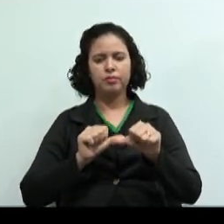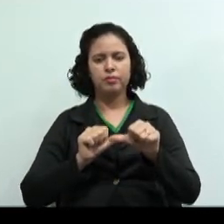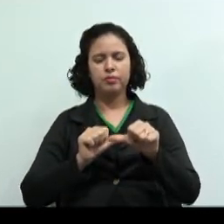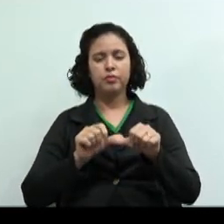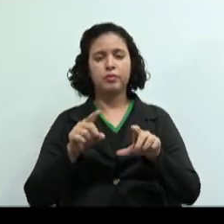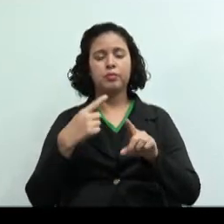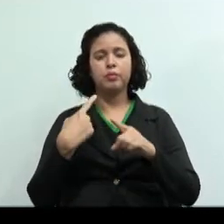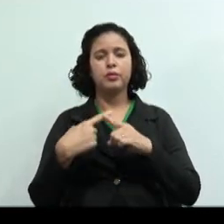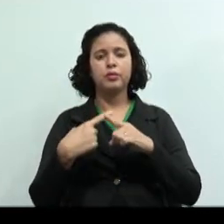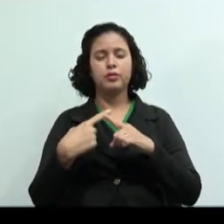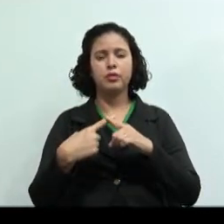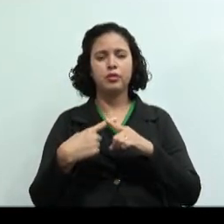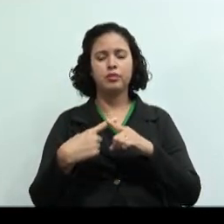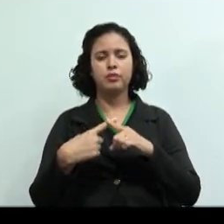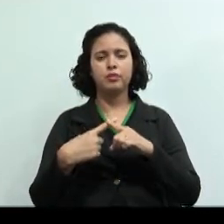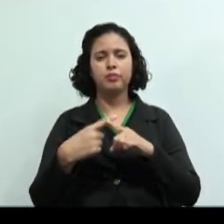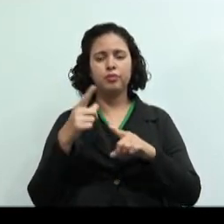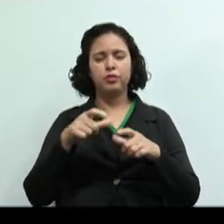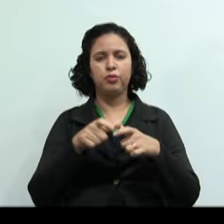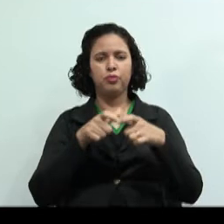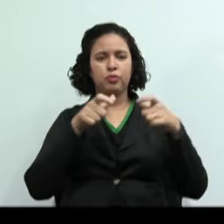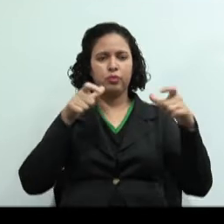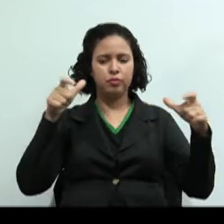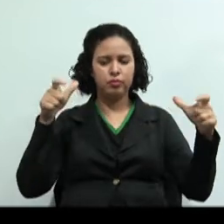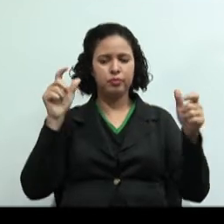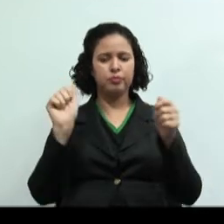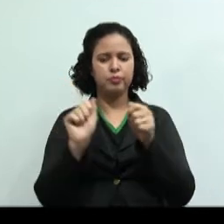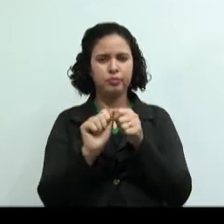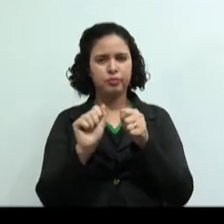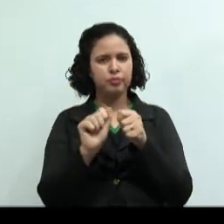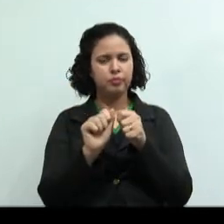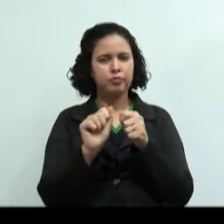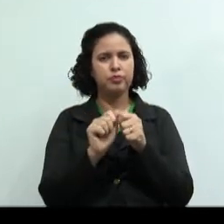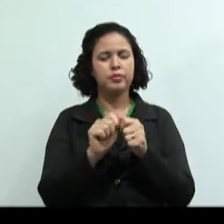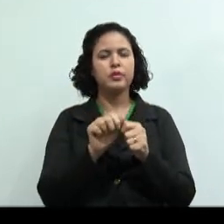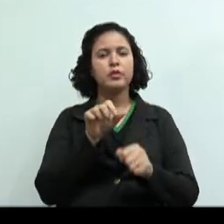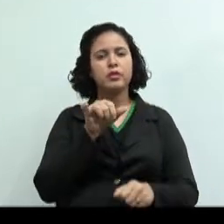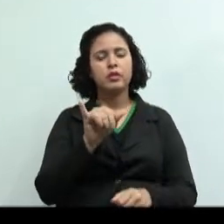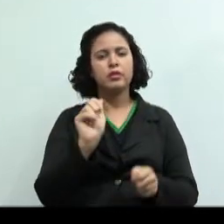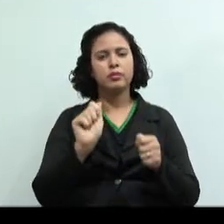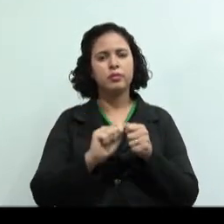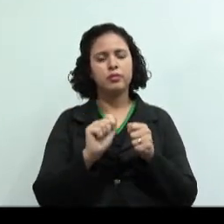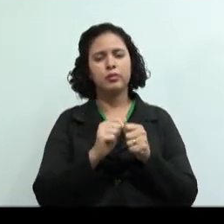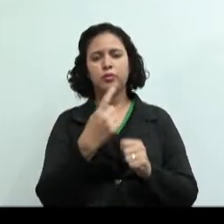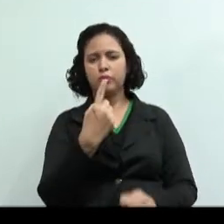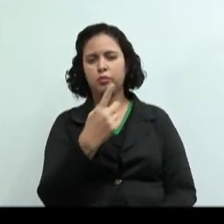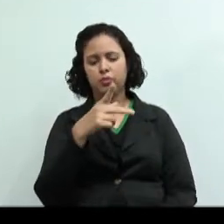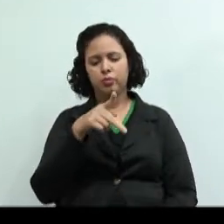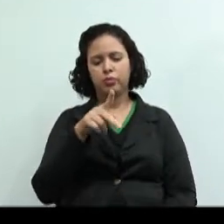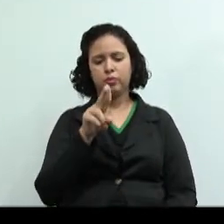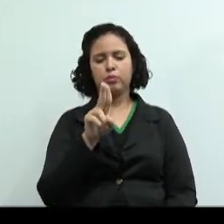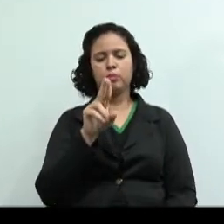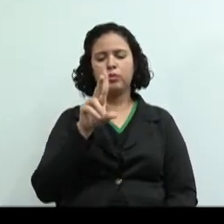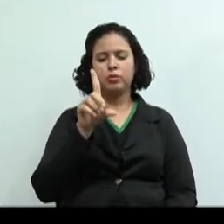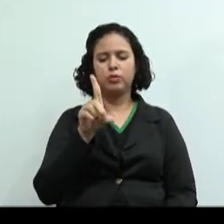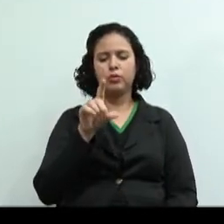razão do volume produzido. seja, aqueles custos. Se eu produzir um pudim, será o mesmo. Se eu produzir 100,